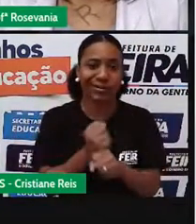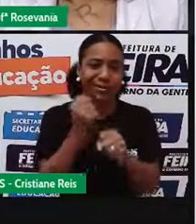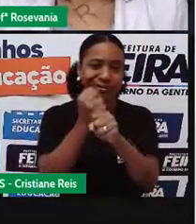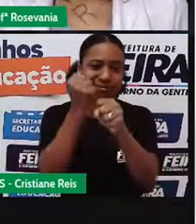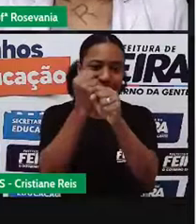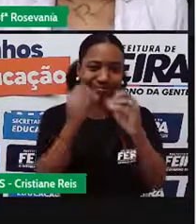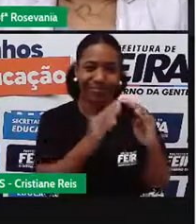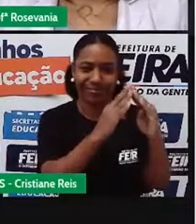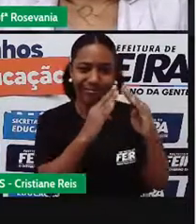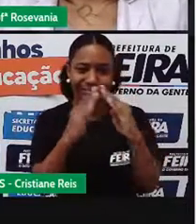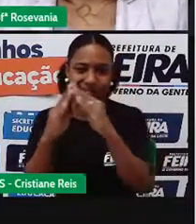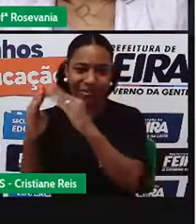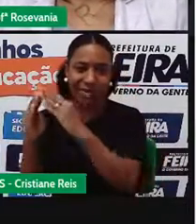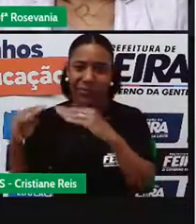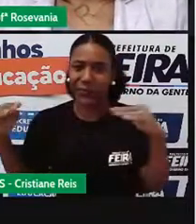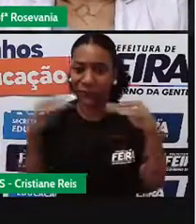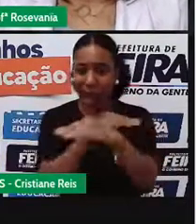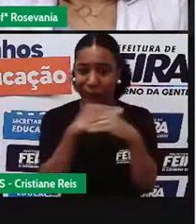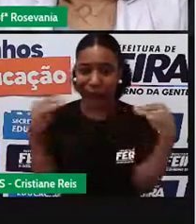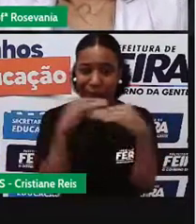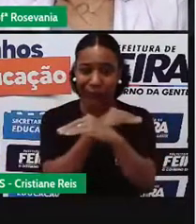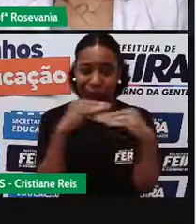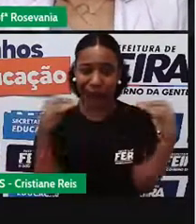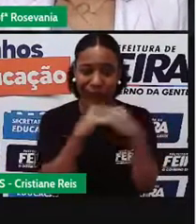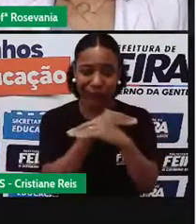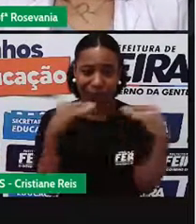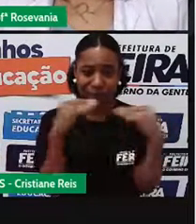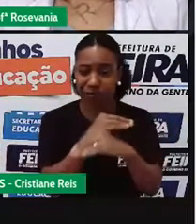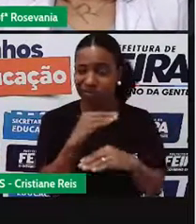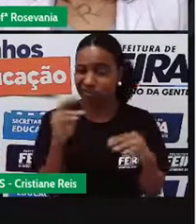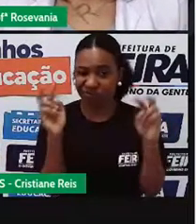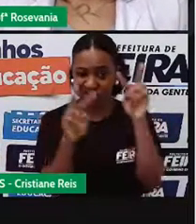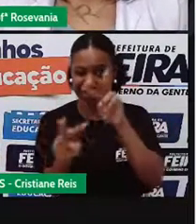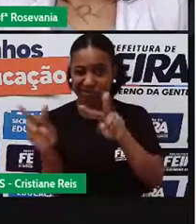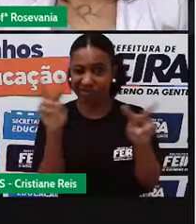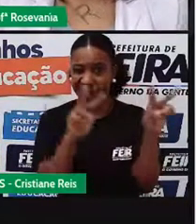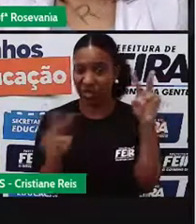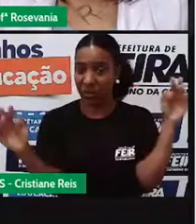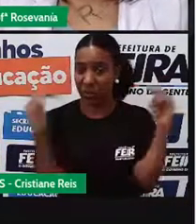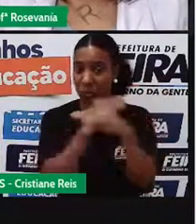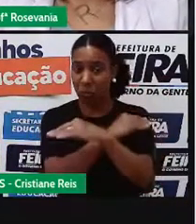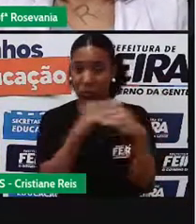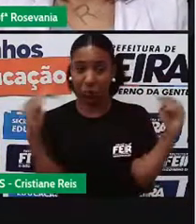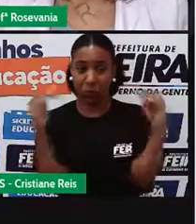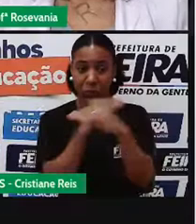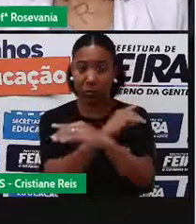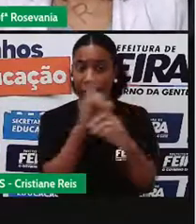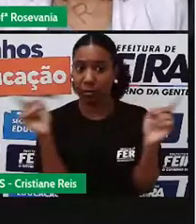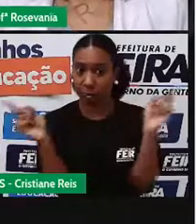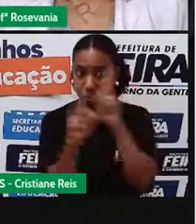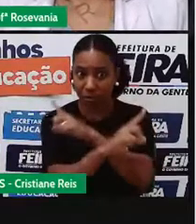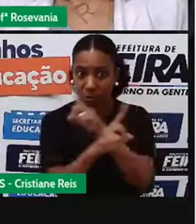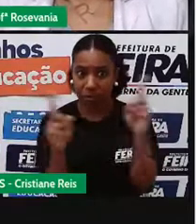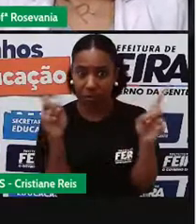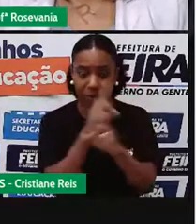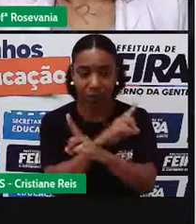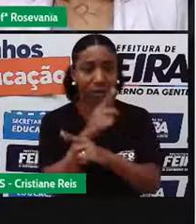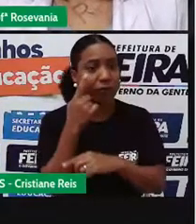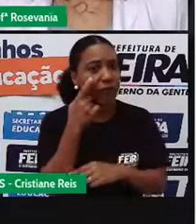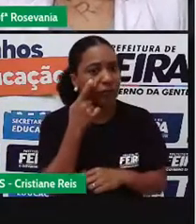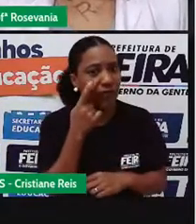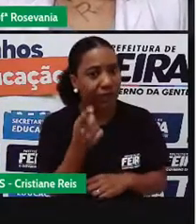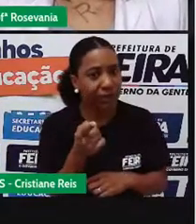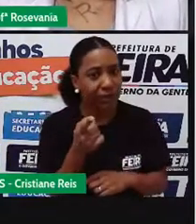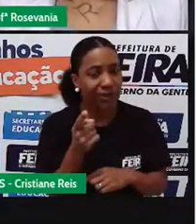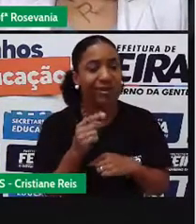visual, esse monte de carro no meio da rua, né, esse monte de transporte de modo geral, né, aí, né, nas cidades.